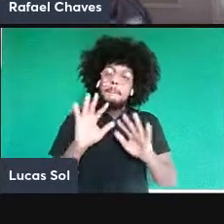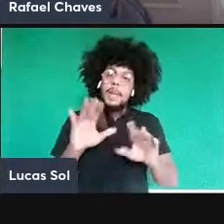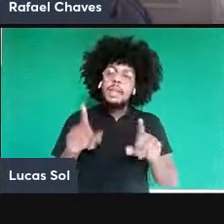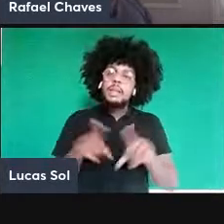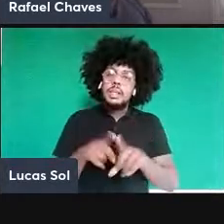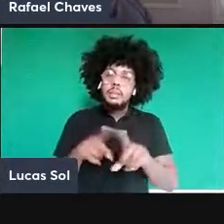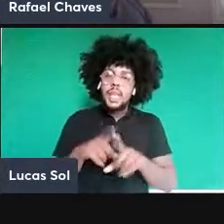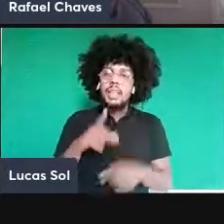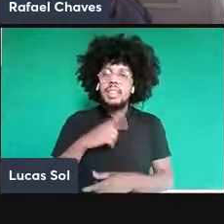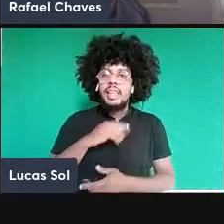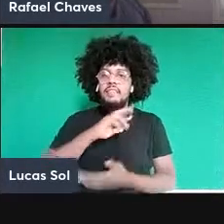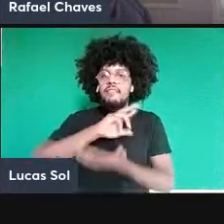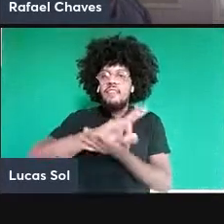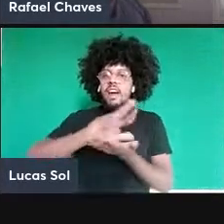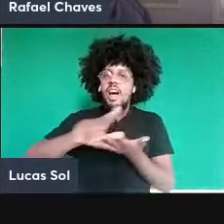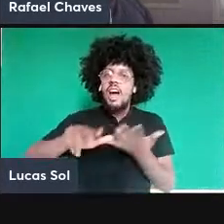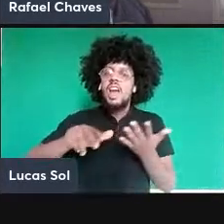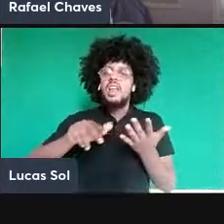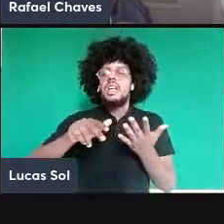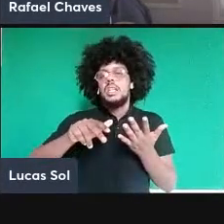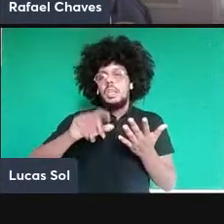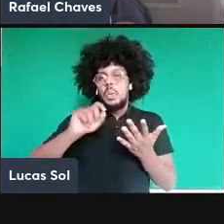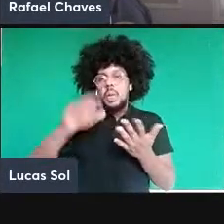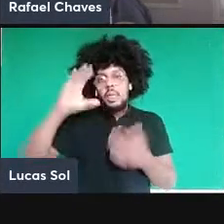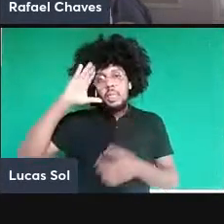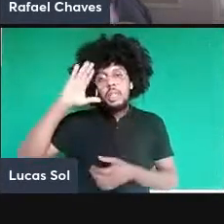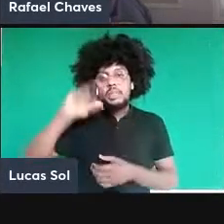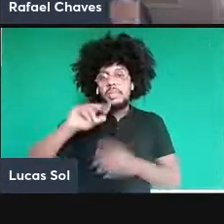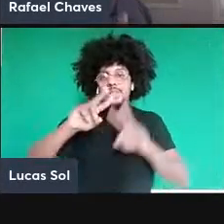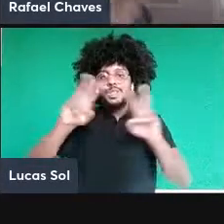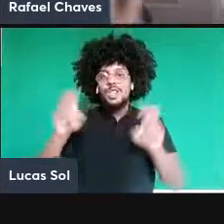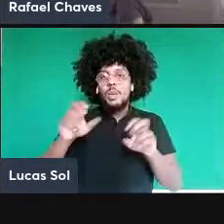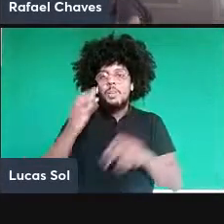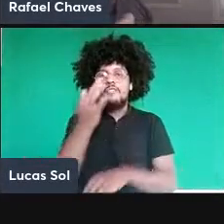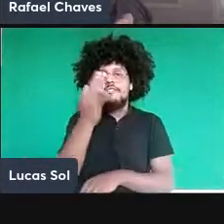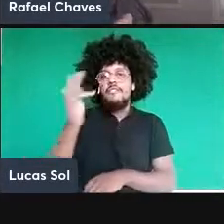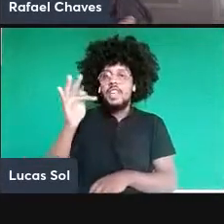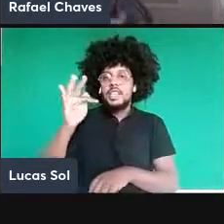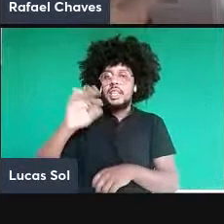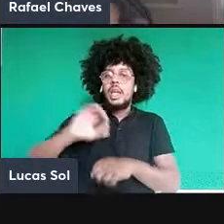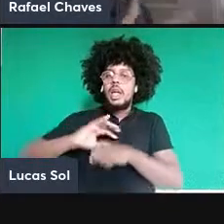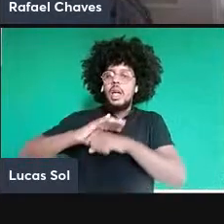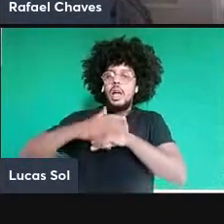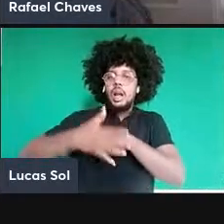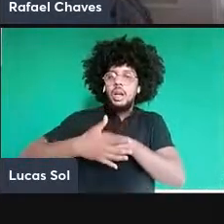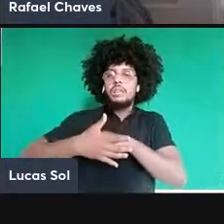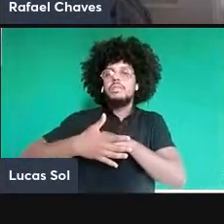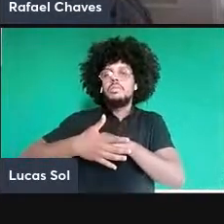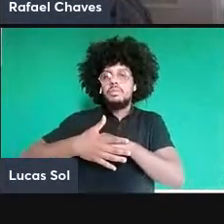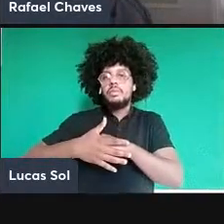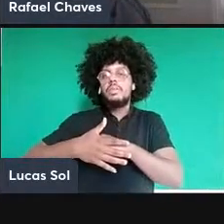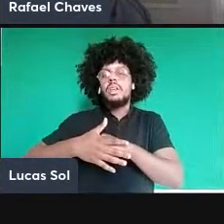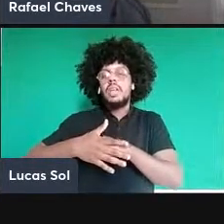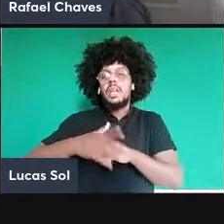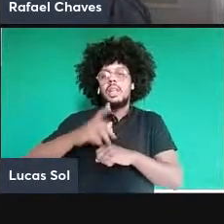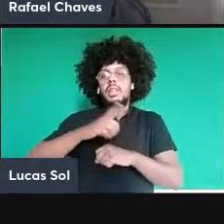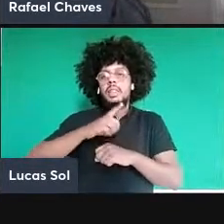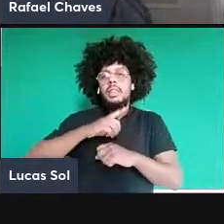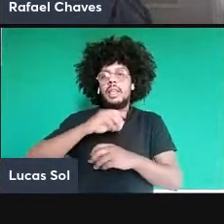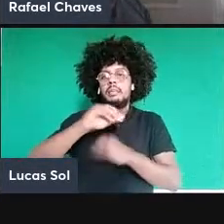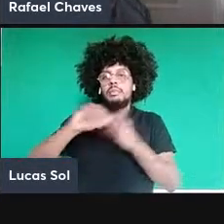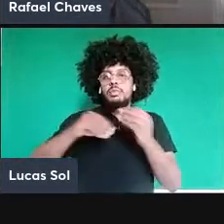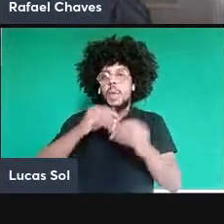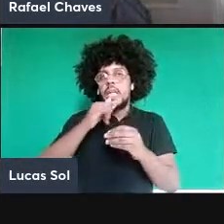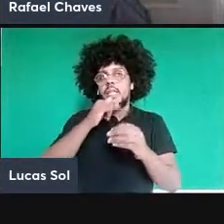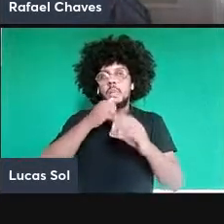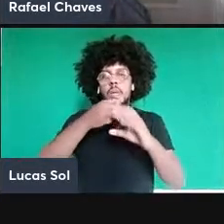interpretações da física quântica que são indisserníveis entre si. Entre elas, elas têm a característica básica de que